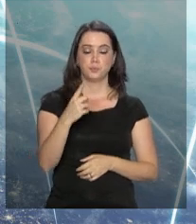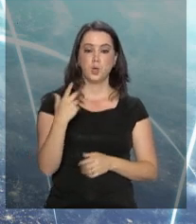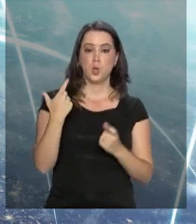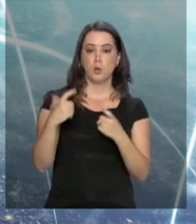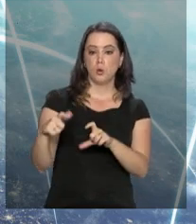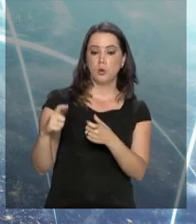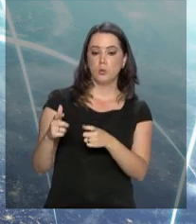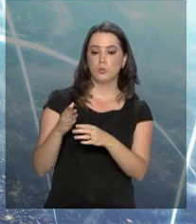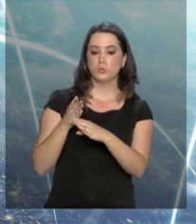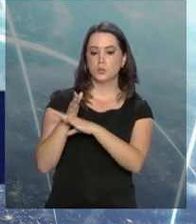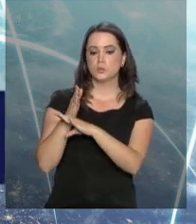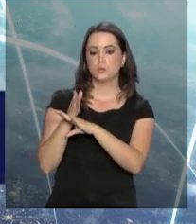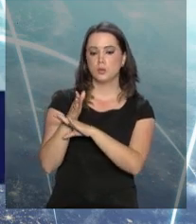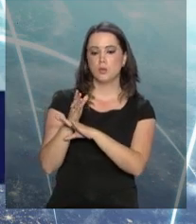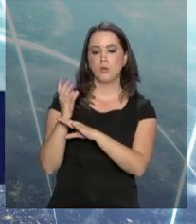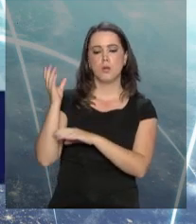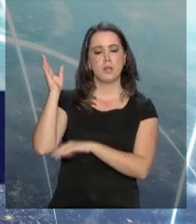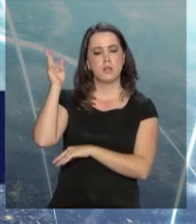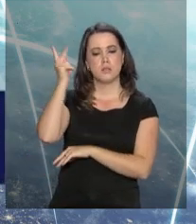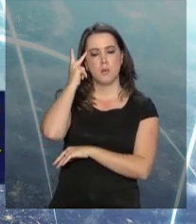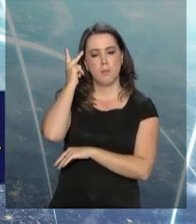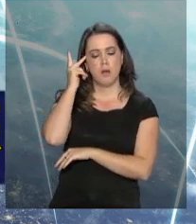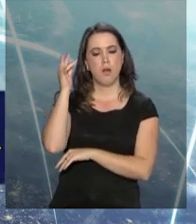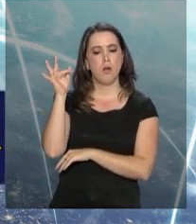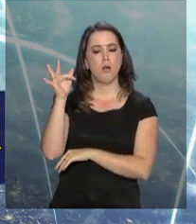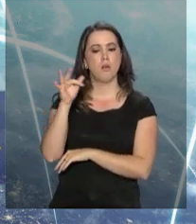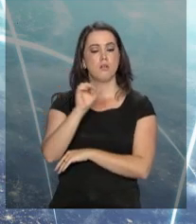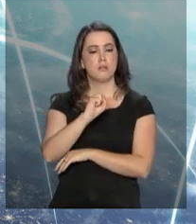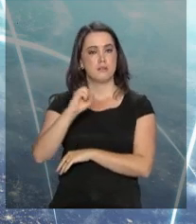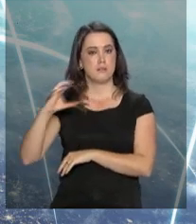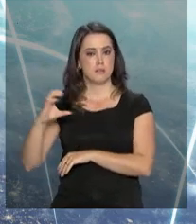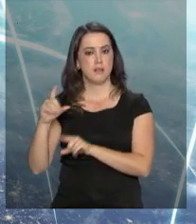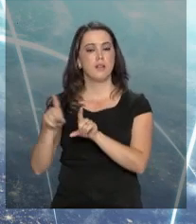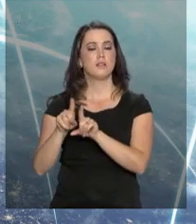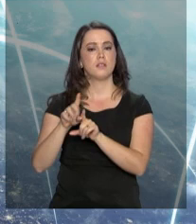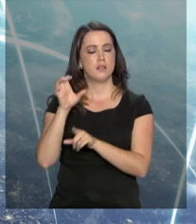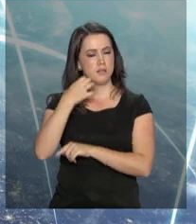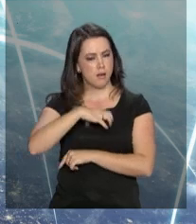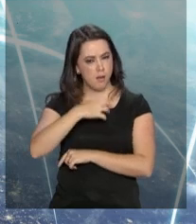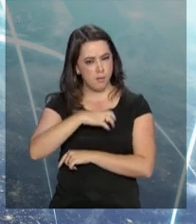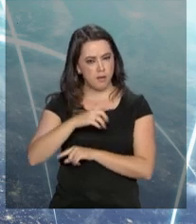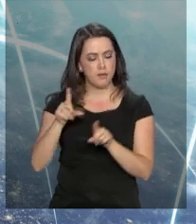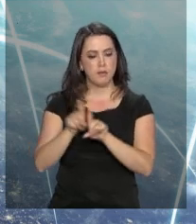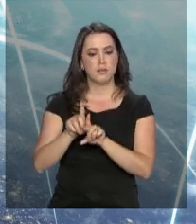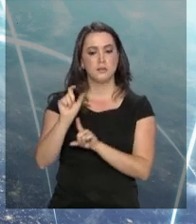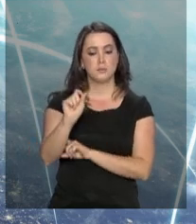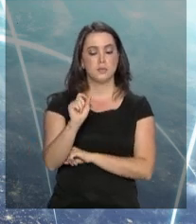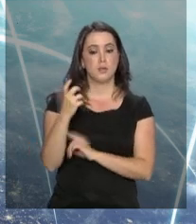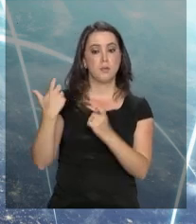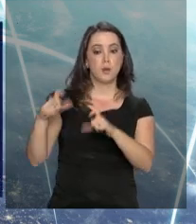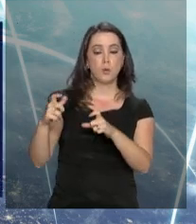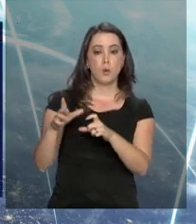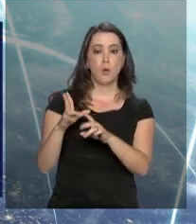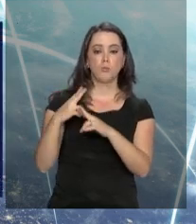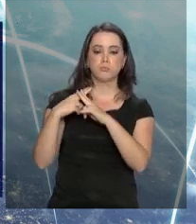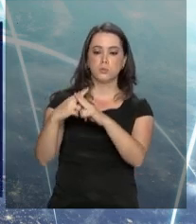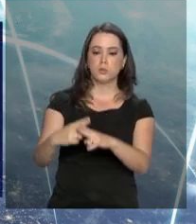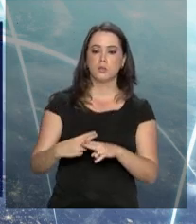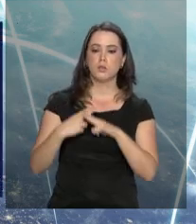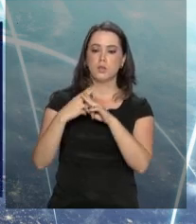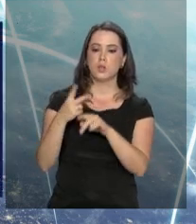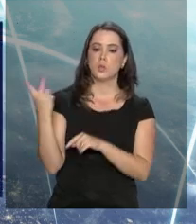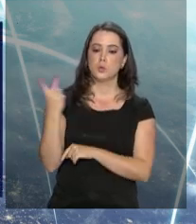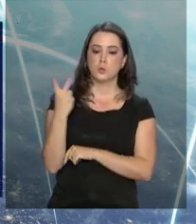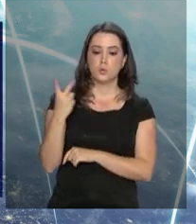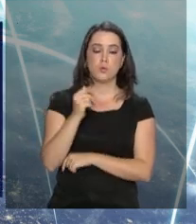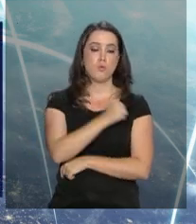estações de acesso de Campo Grande, Florianópolis e Salvador e pelo Centro de Operações Espaciais Secundário